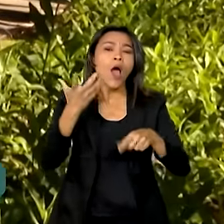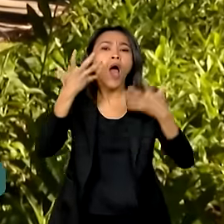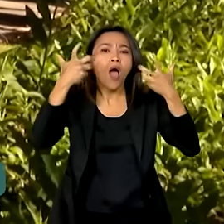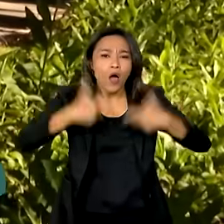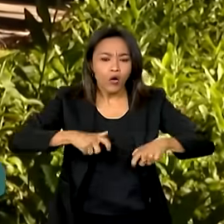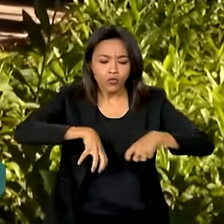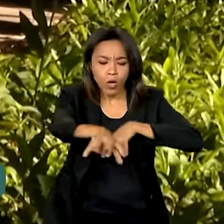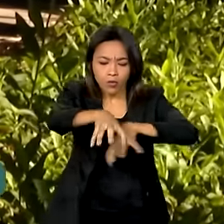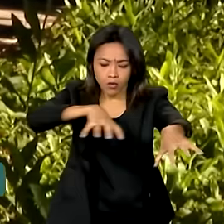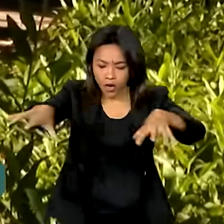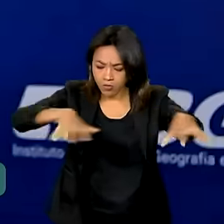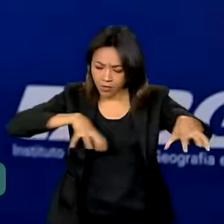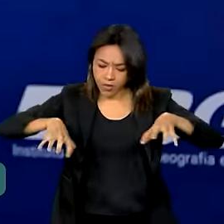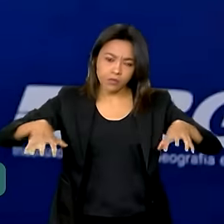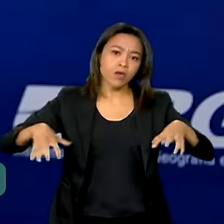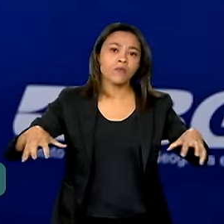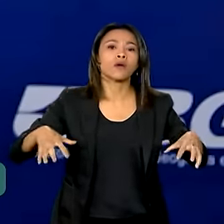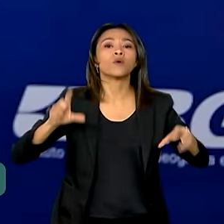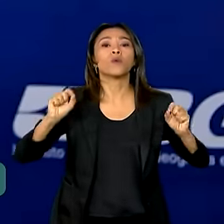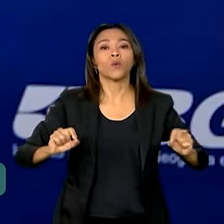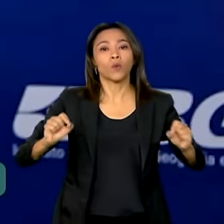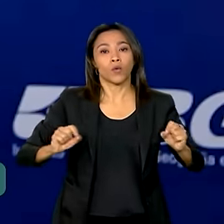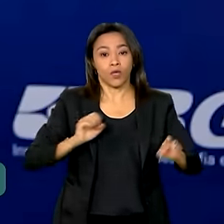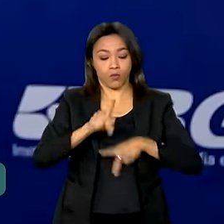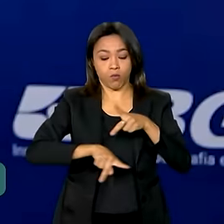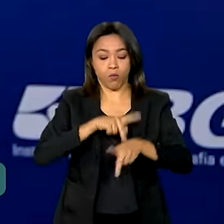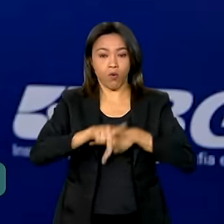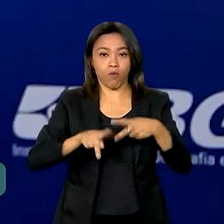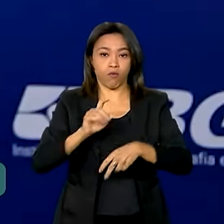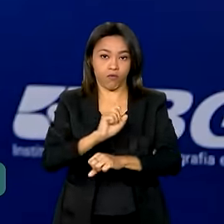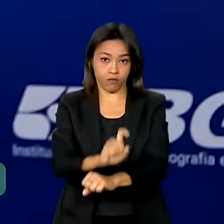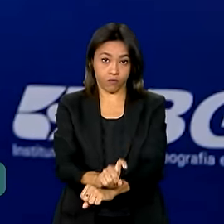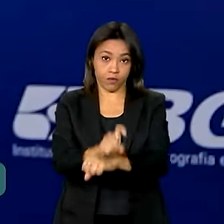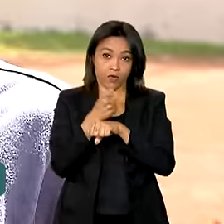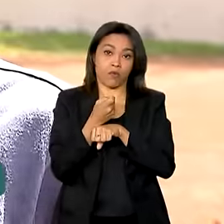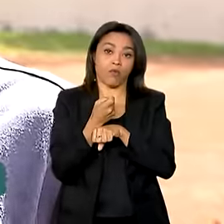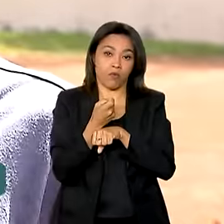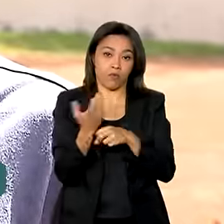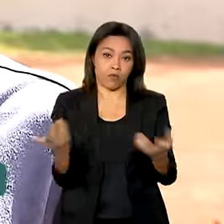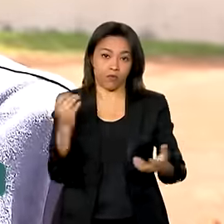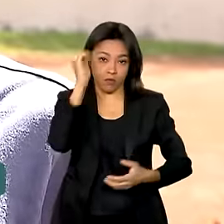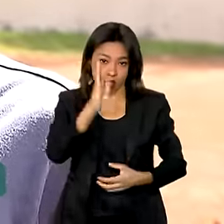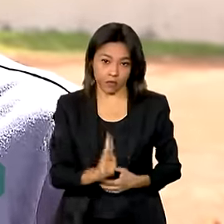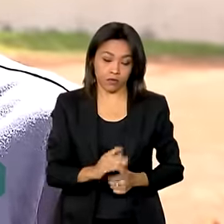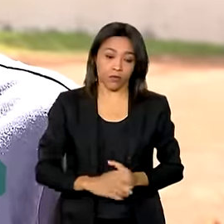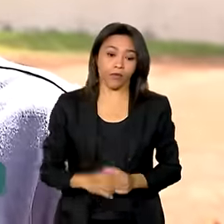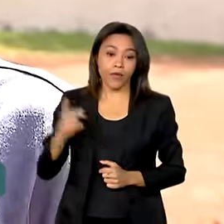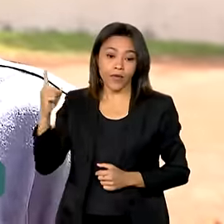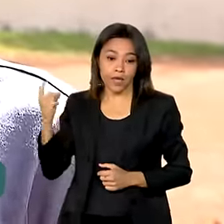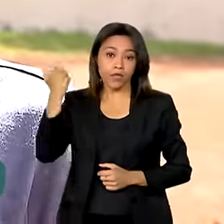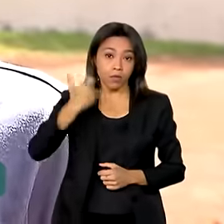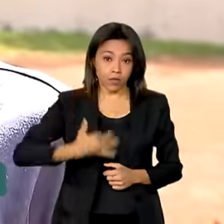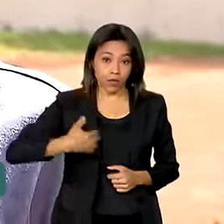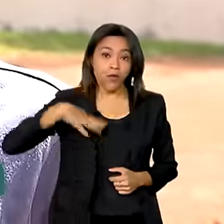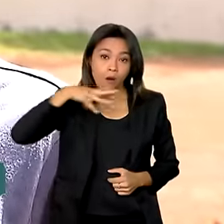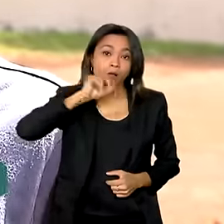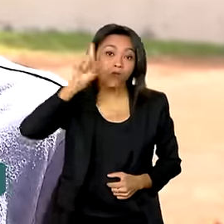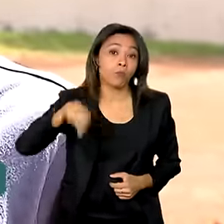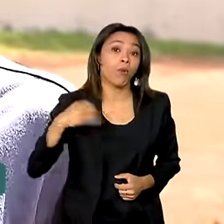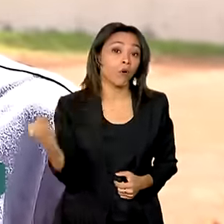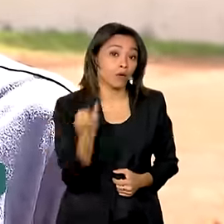em nível de detalhe, das localidades quilombolas do país. Eu acho que é importante para definir e